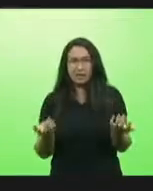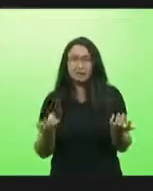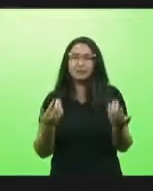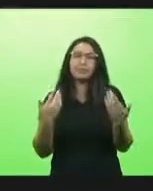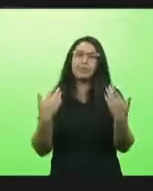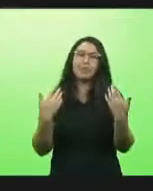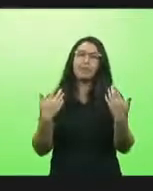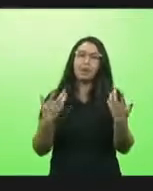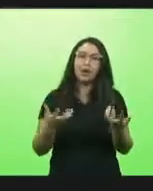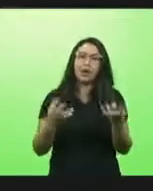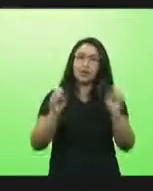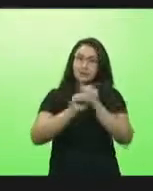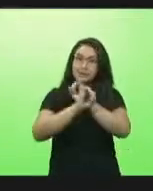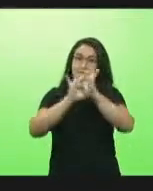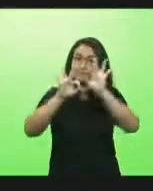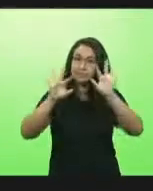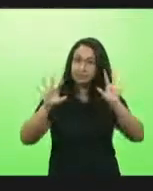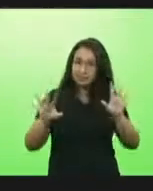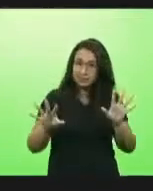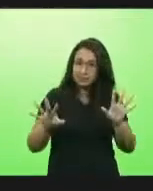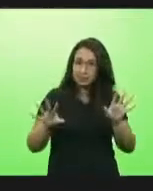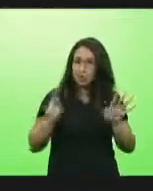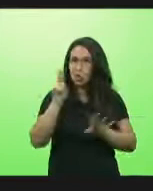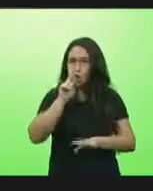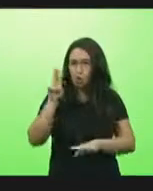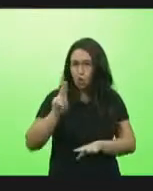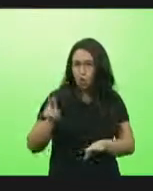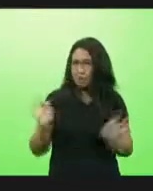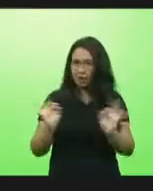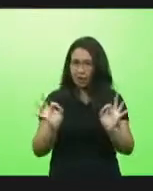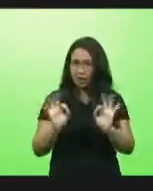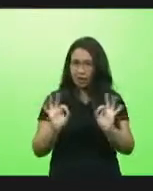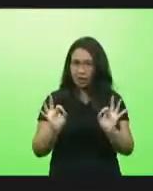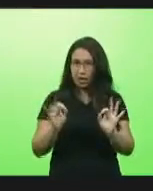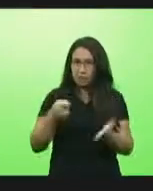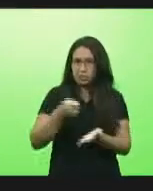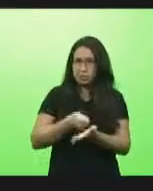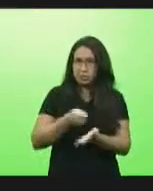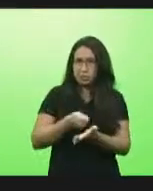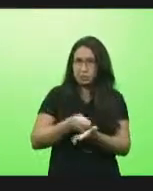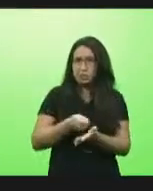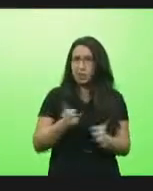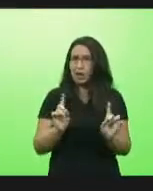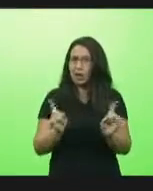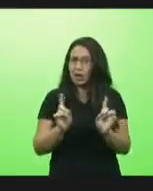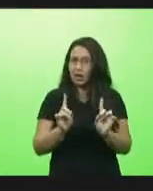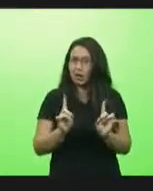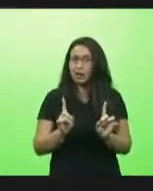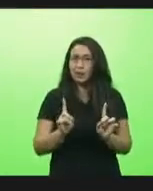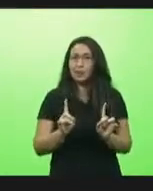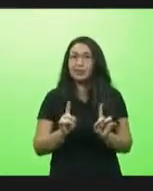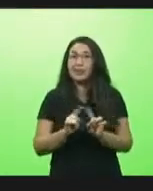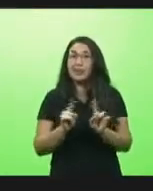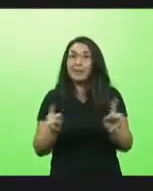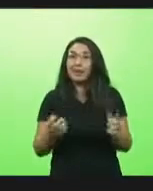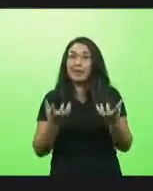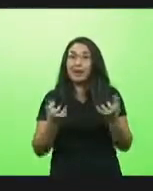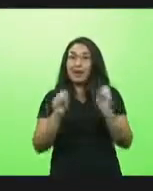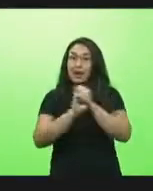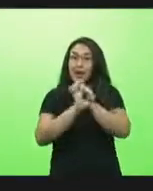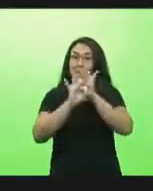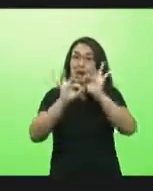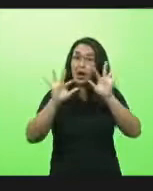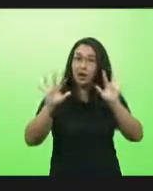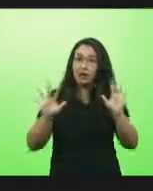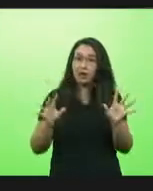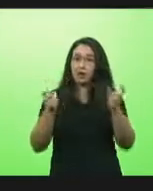nesse processo não é expor ninguém não é nenhuma ditadura sanitária como alguém colocou mas buscando dar transparência eu